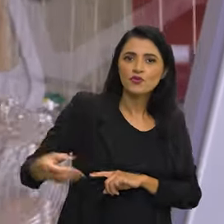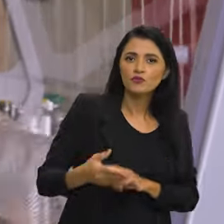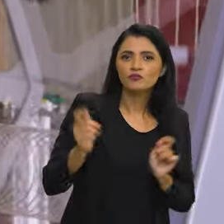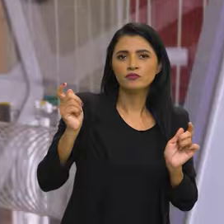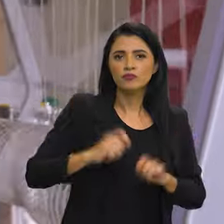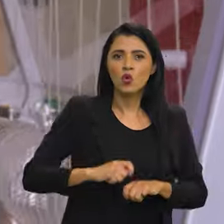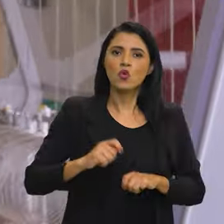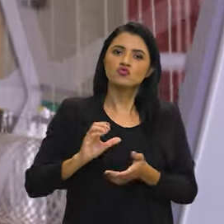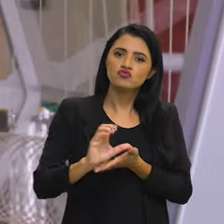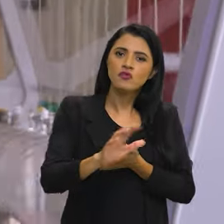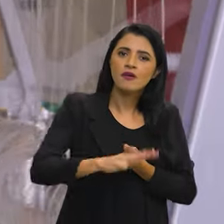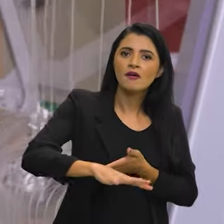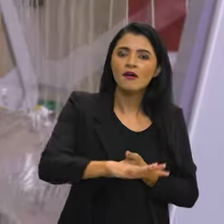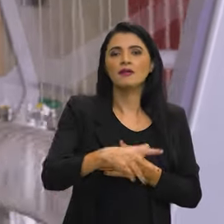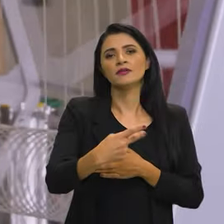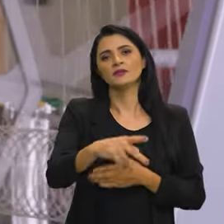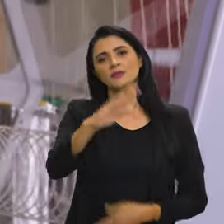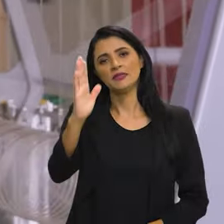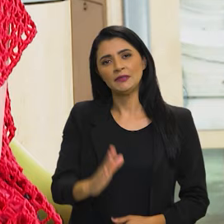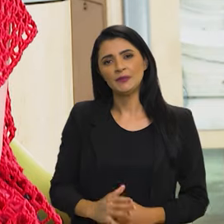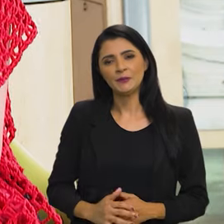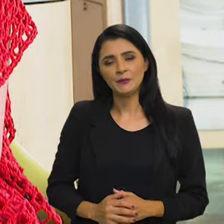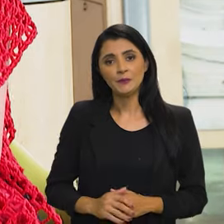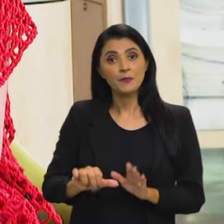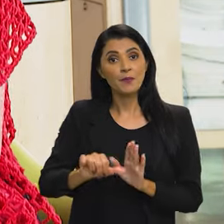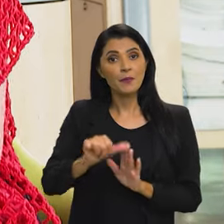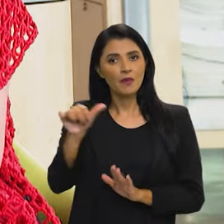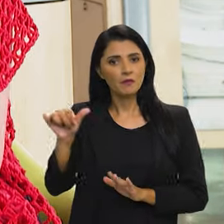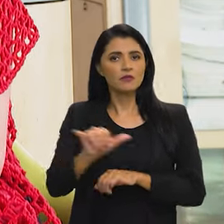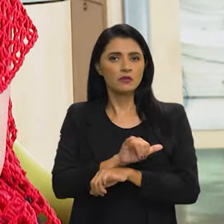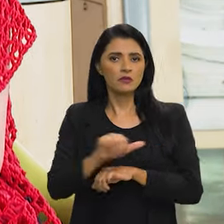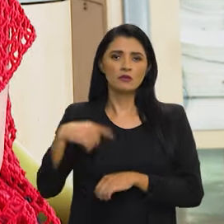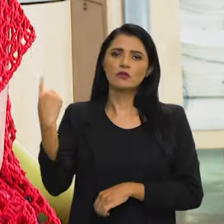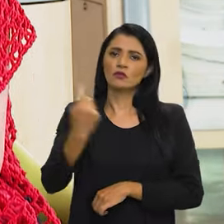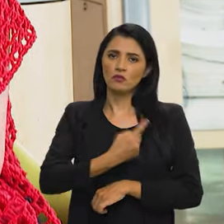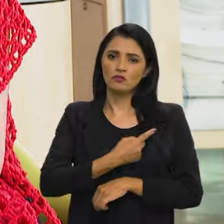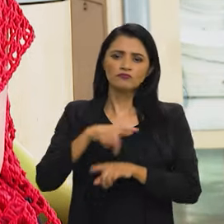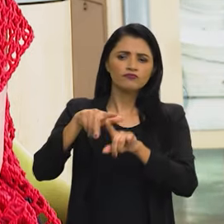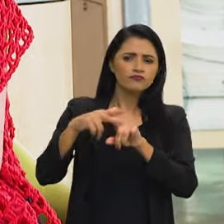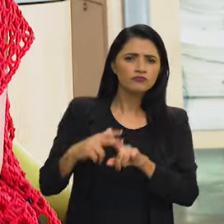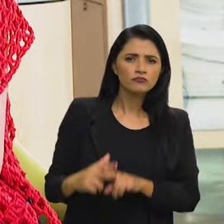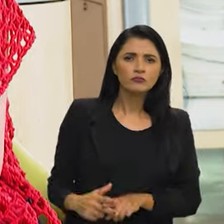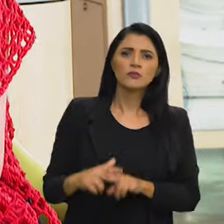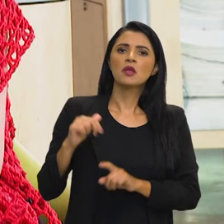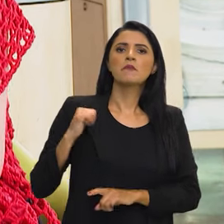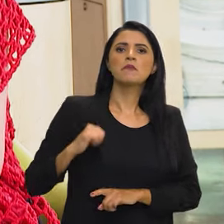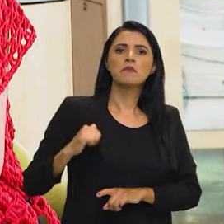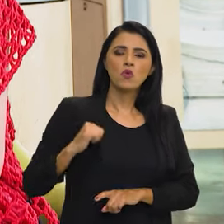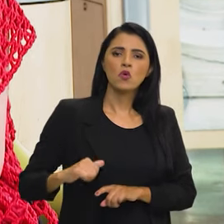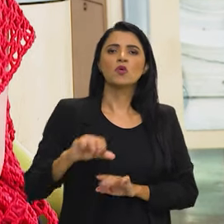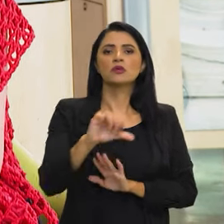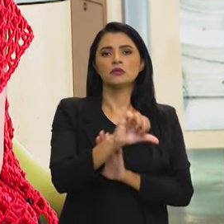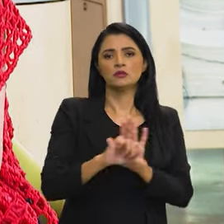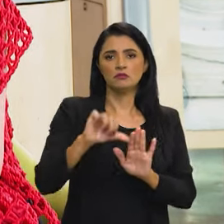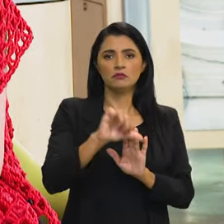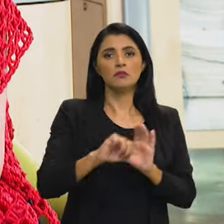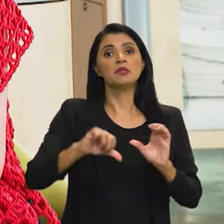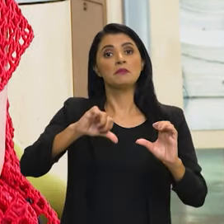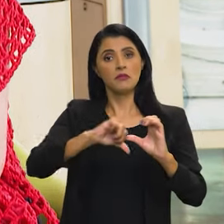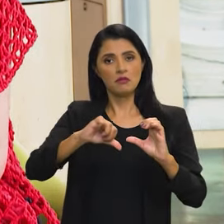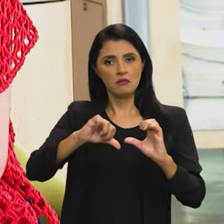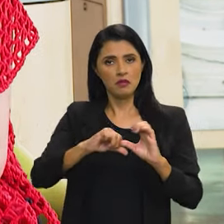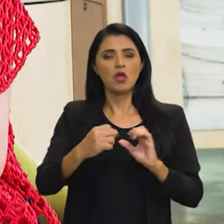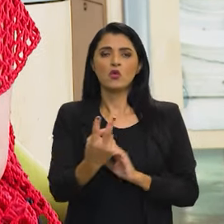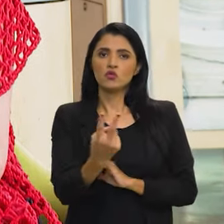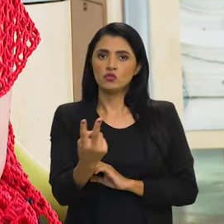pôde fomentar o setor no Brasil. Uma das primeiras medidas da gente foi o reajuste das bolsas do CNPq e CAPS.